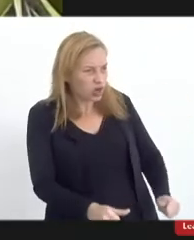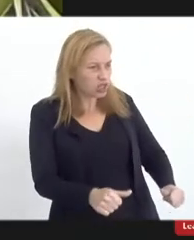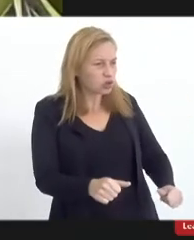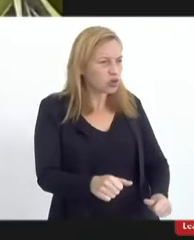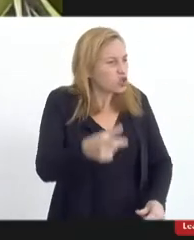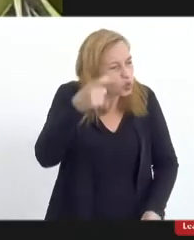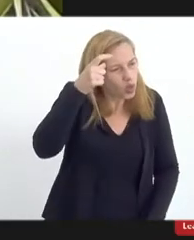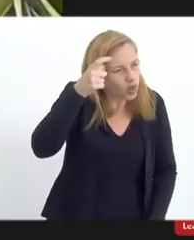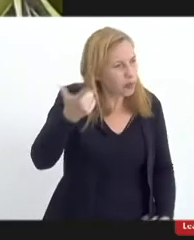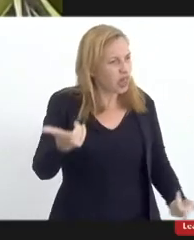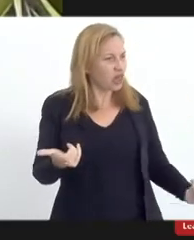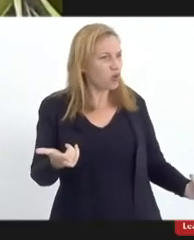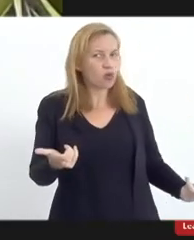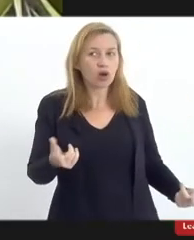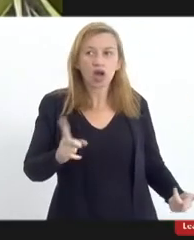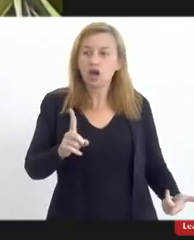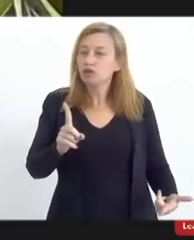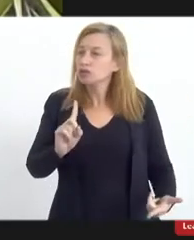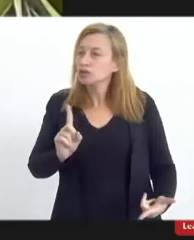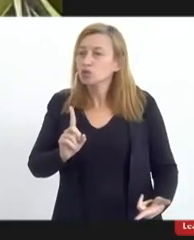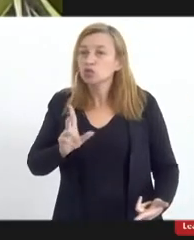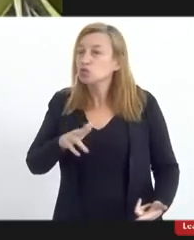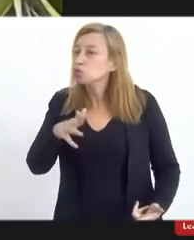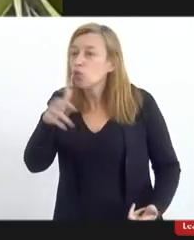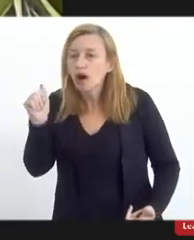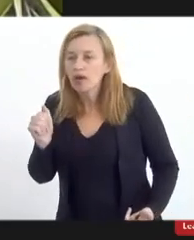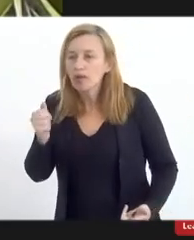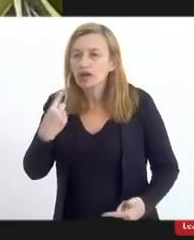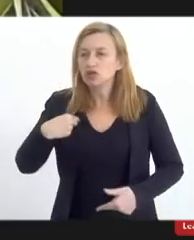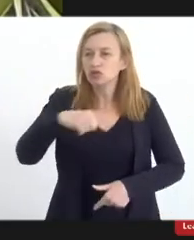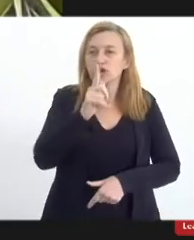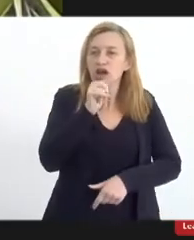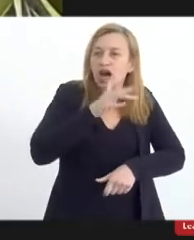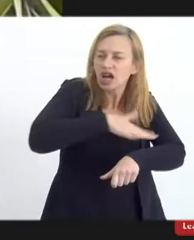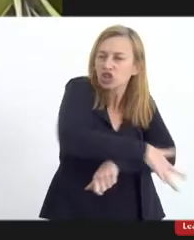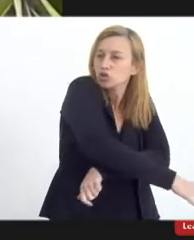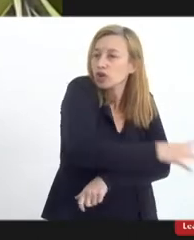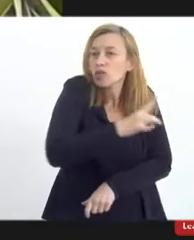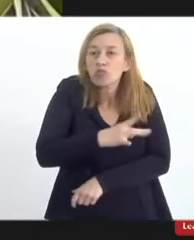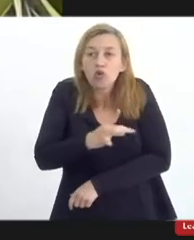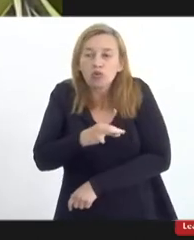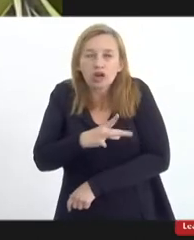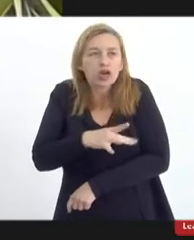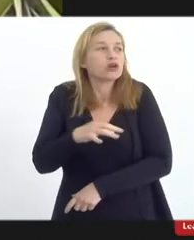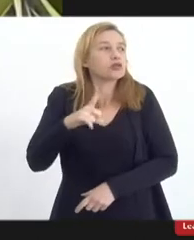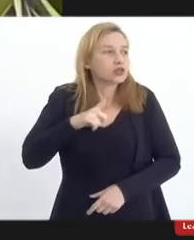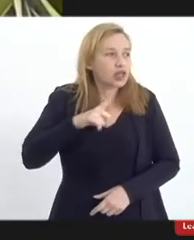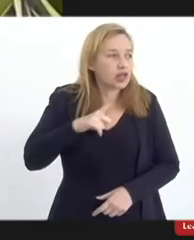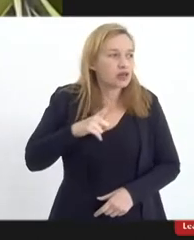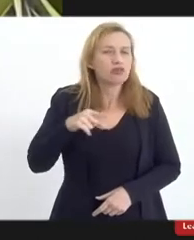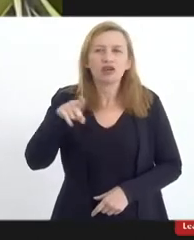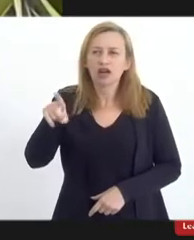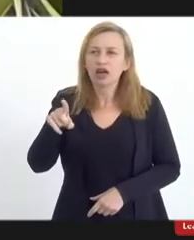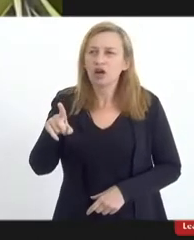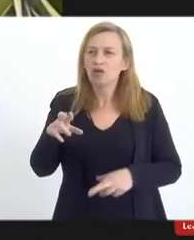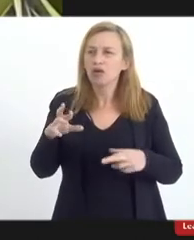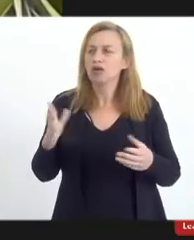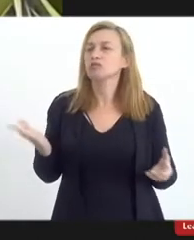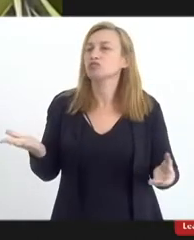eu não voltei, desde esse dia, eu não voltei mais à Cachoeira por medo, teve uma audiência no fórum e foi